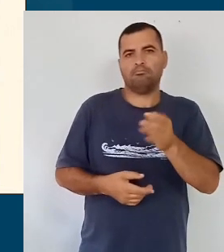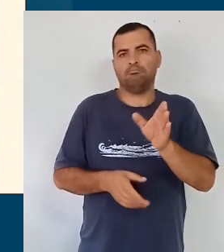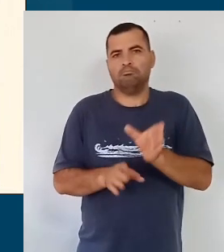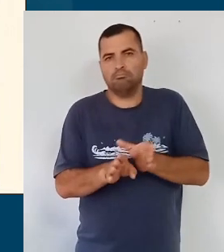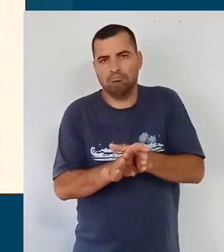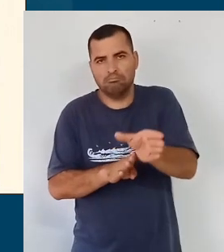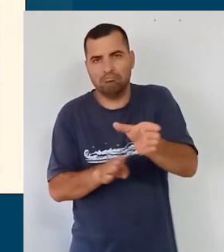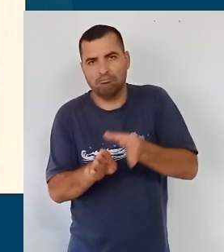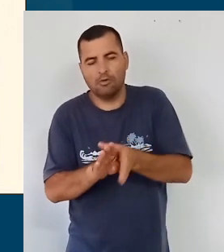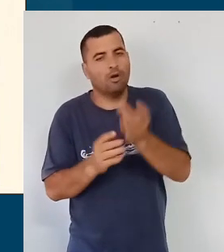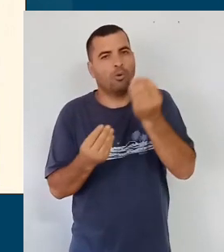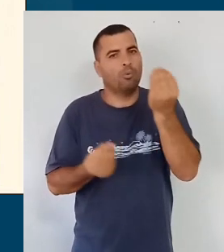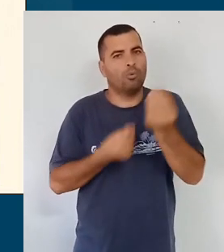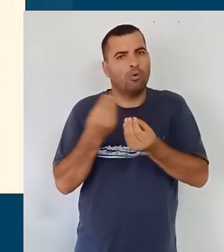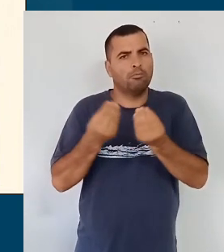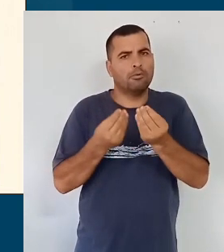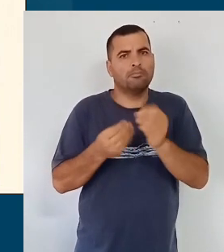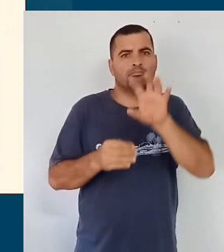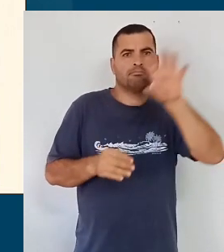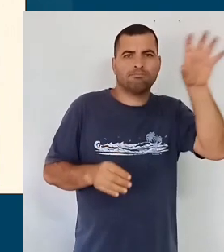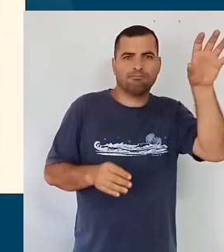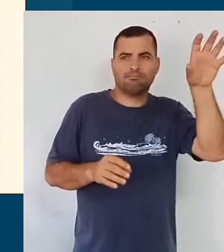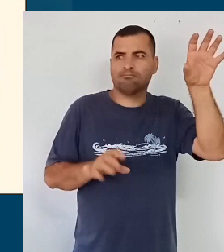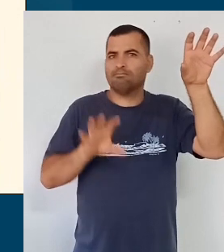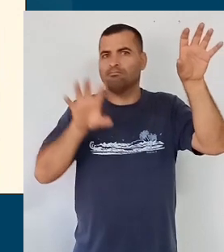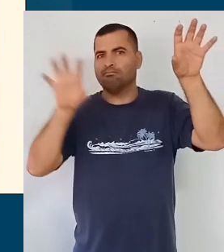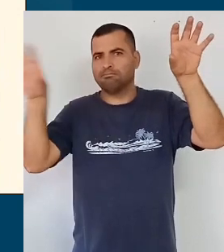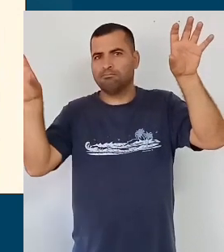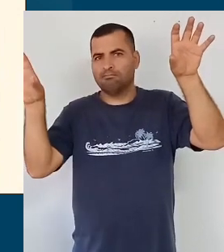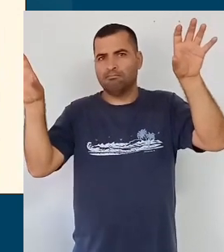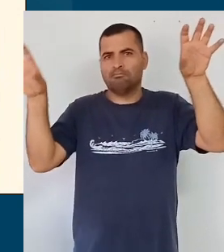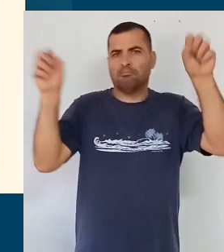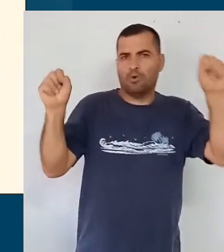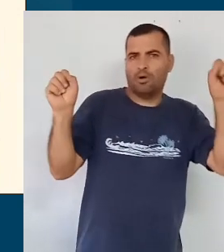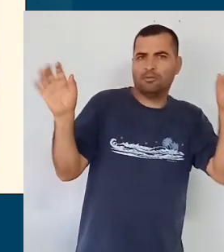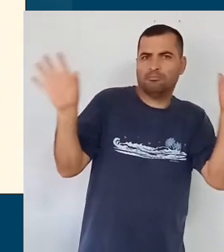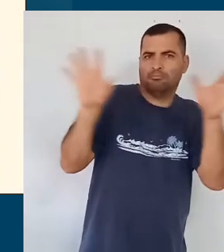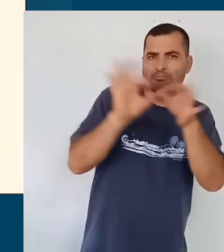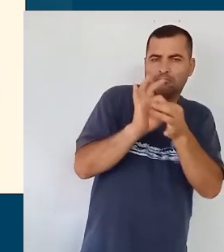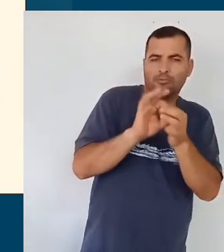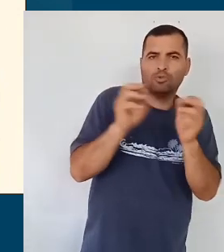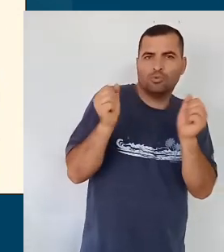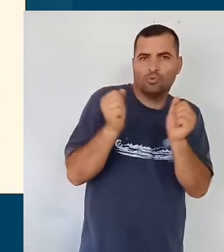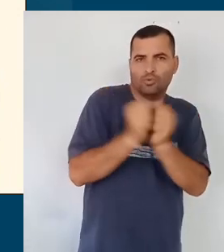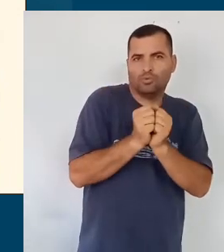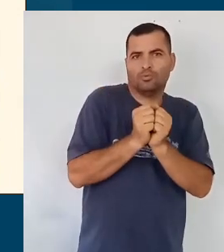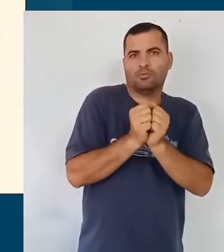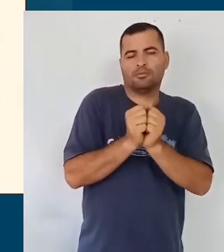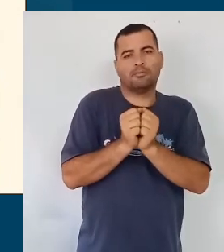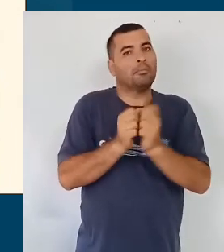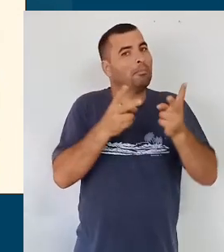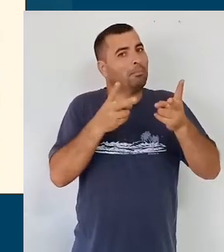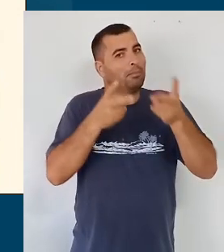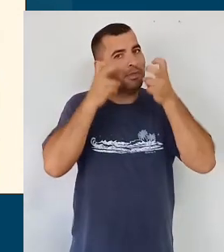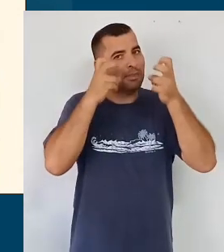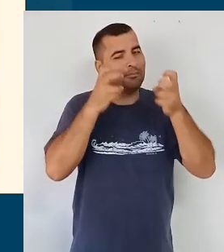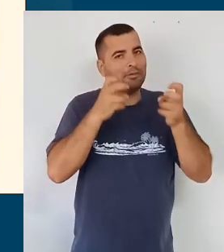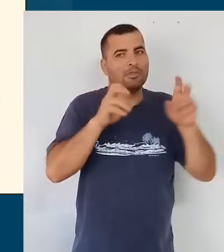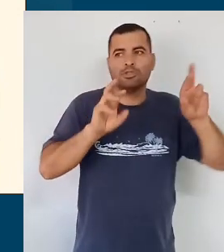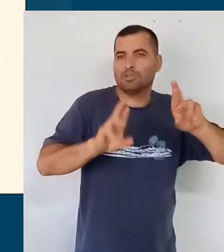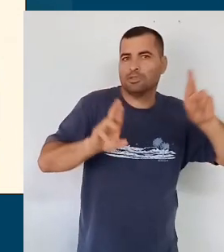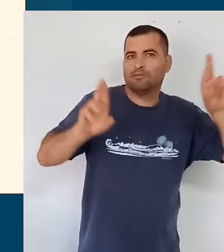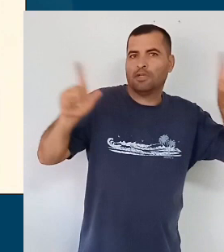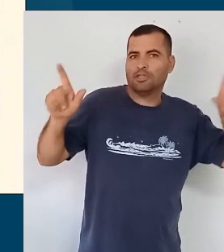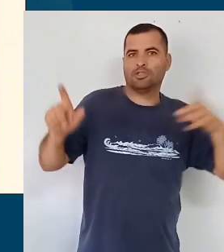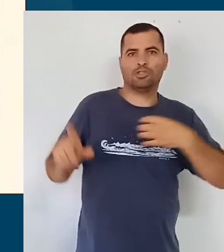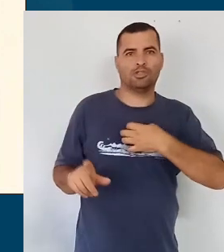como é que aquela habilidade ou um conjunto de habilidades pode ser desenvolvido considerando diferentes